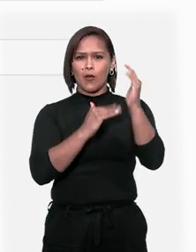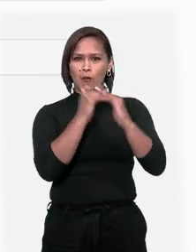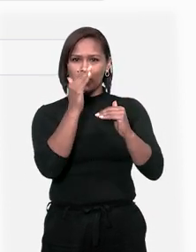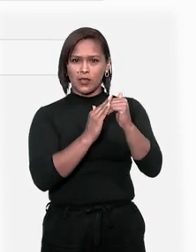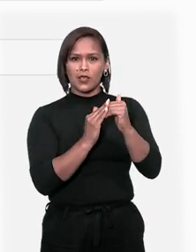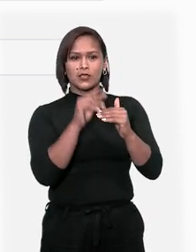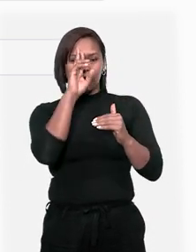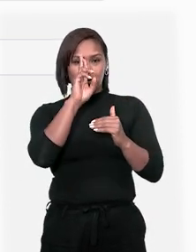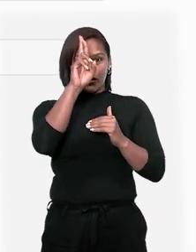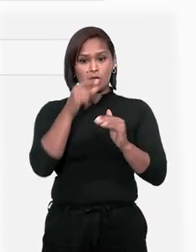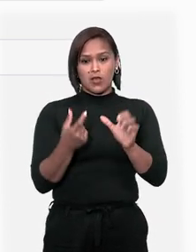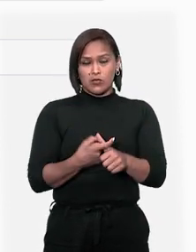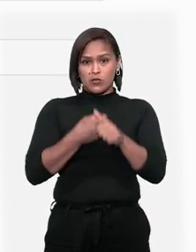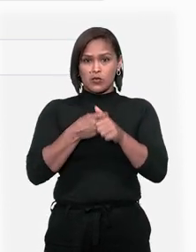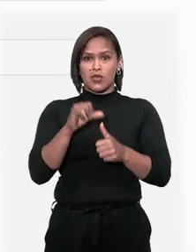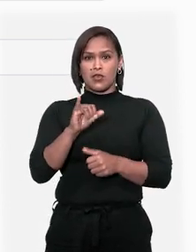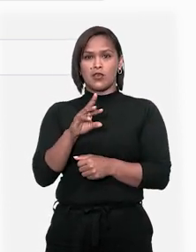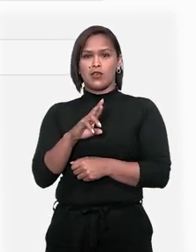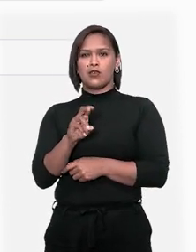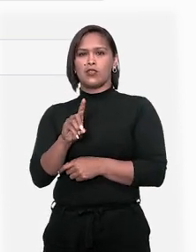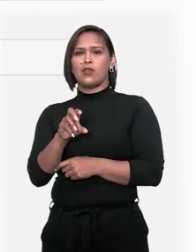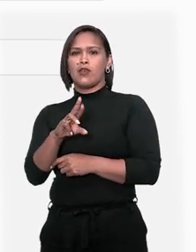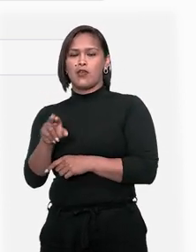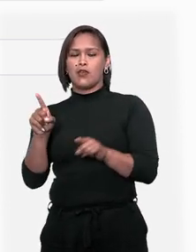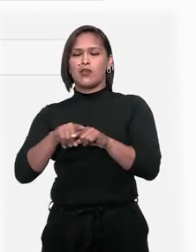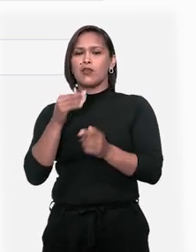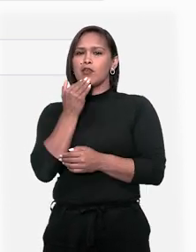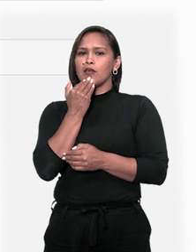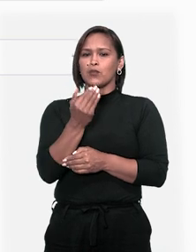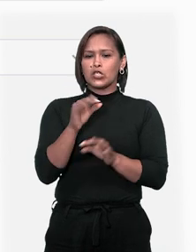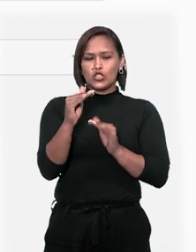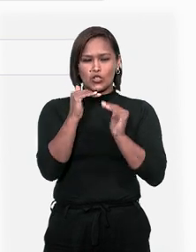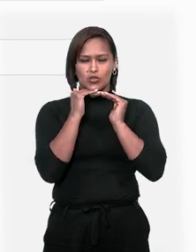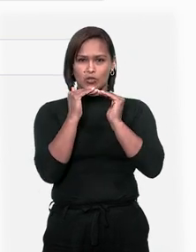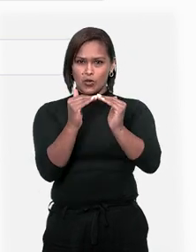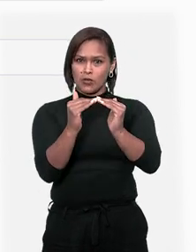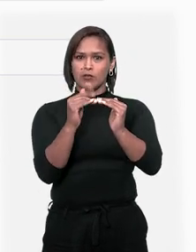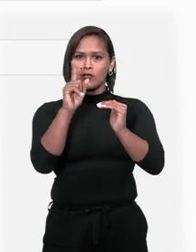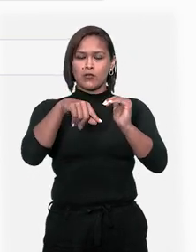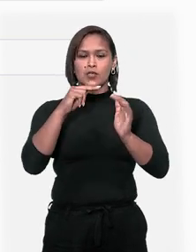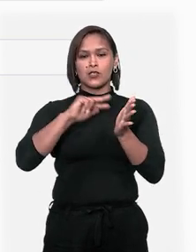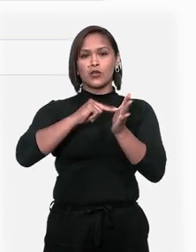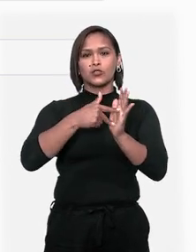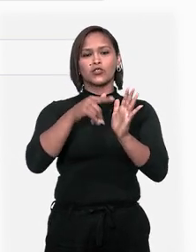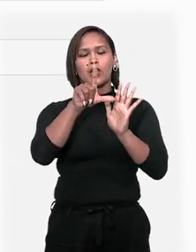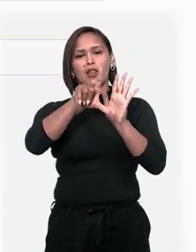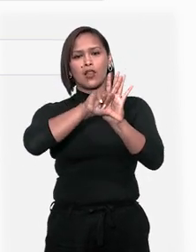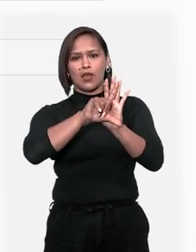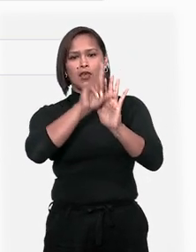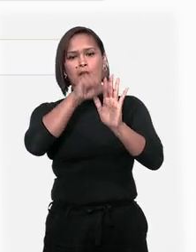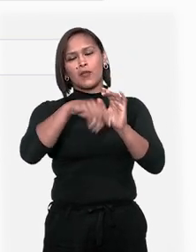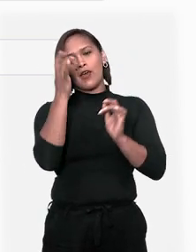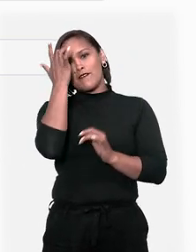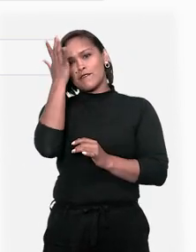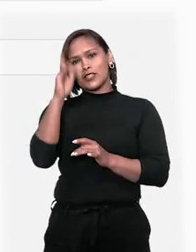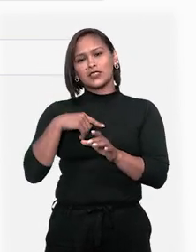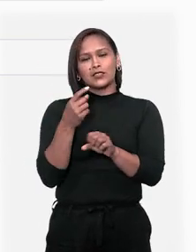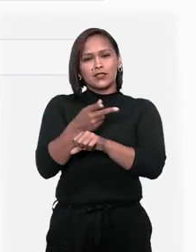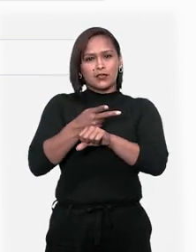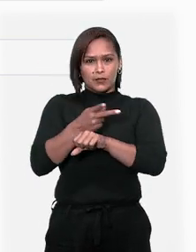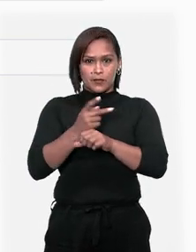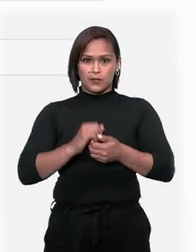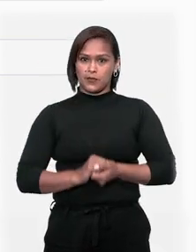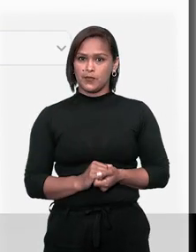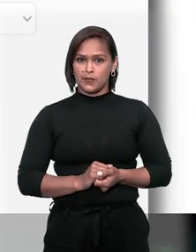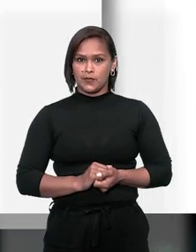competência, suspensões em IRDR e pedidos de uniformização de interpretação de lei para facilitar a